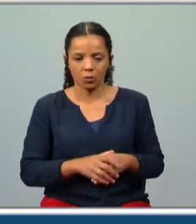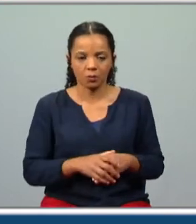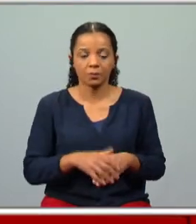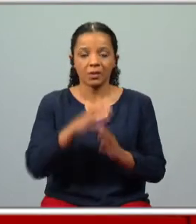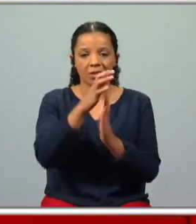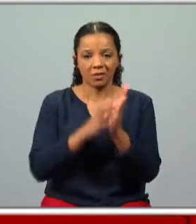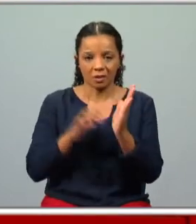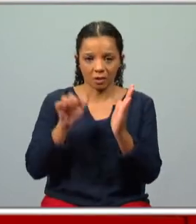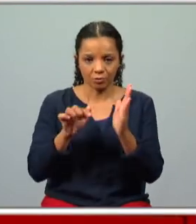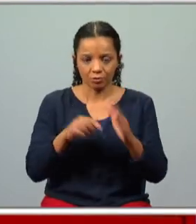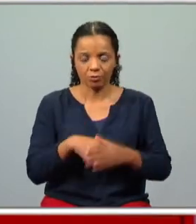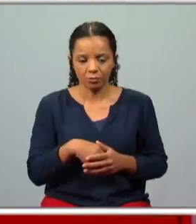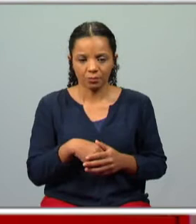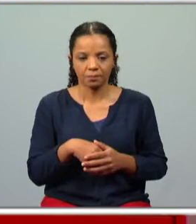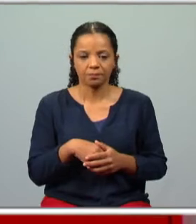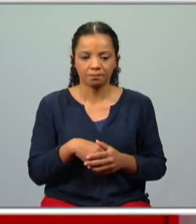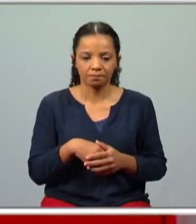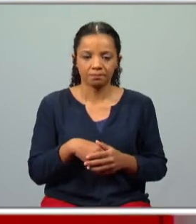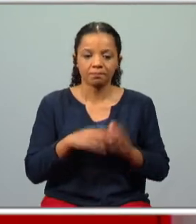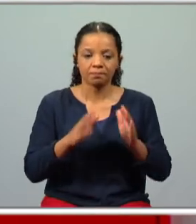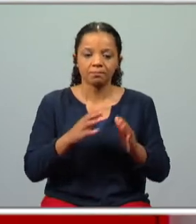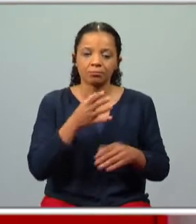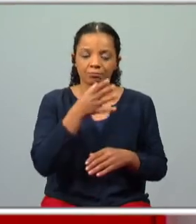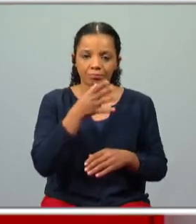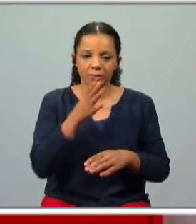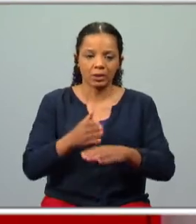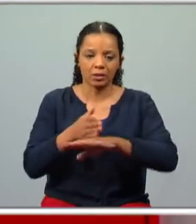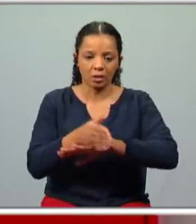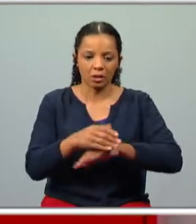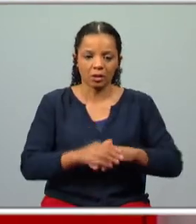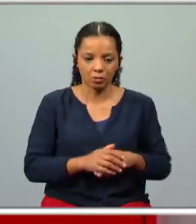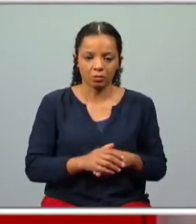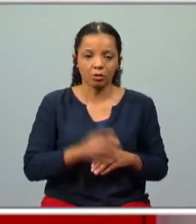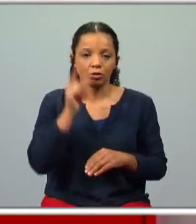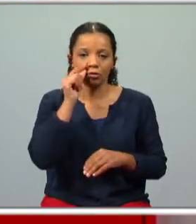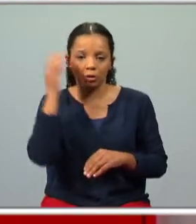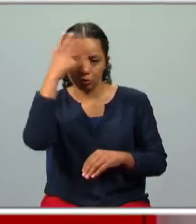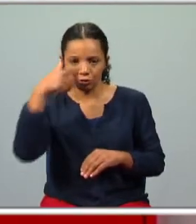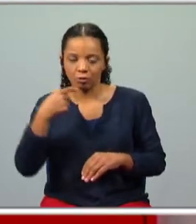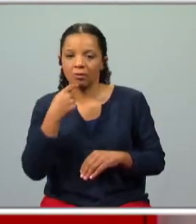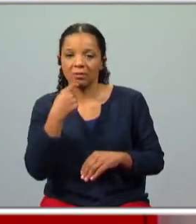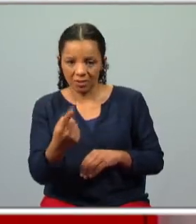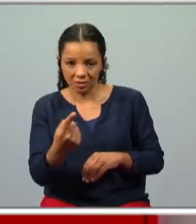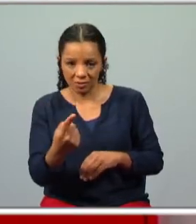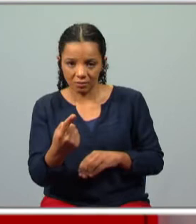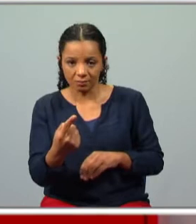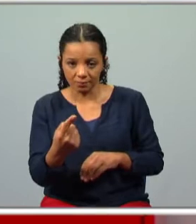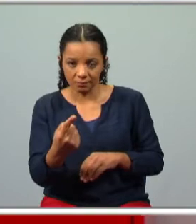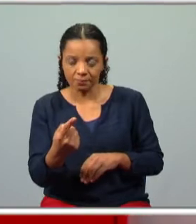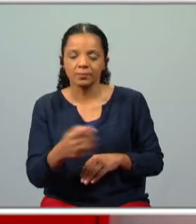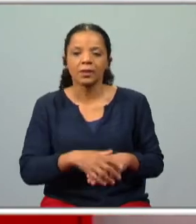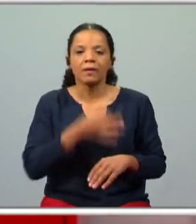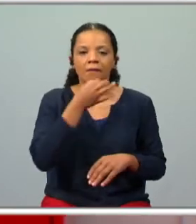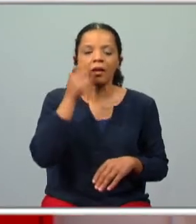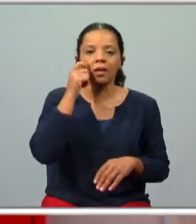no teu texto, vais perceber que vamos ter discurso direto. Aliás, António Fonseca acabou a dizer e disse. Portanto, quem